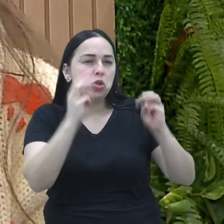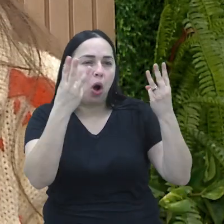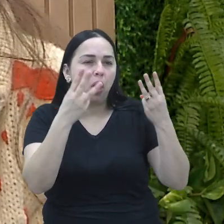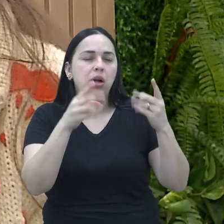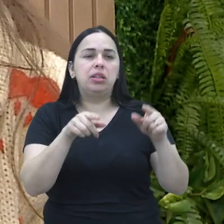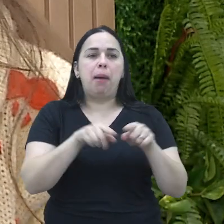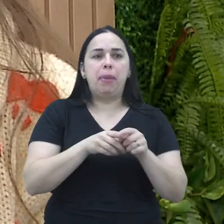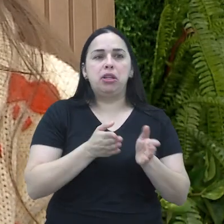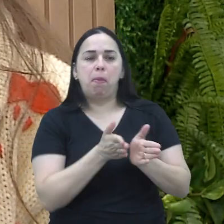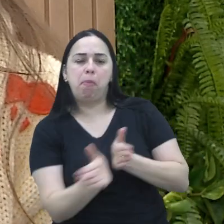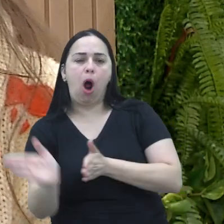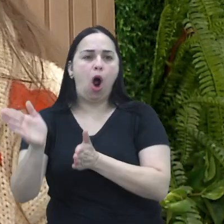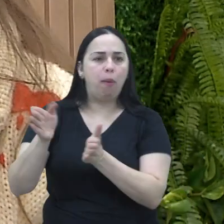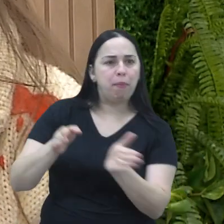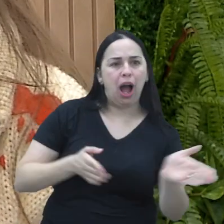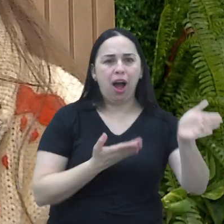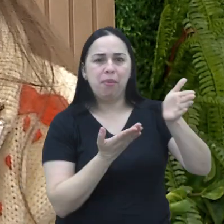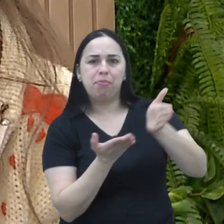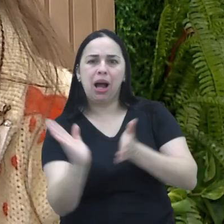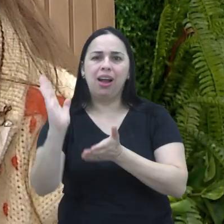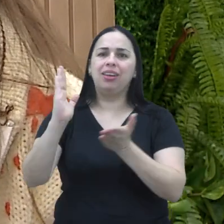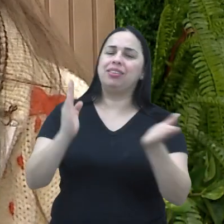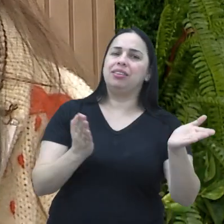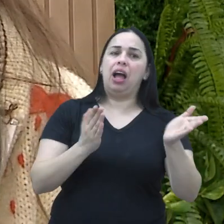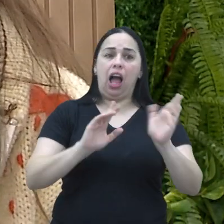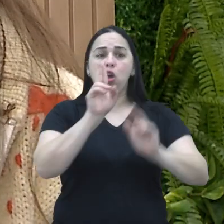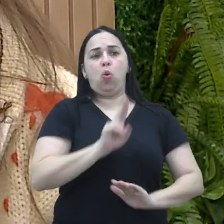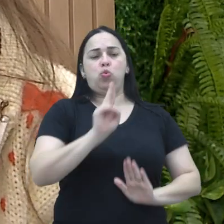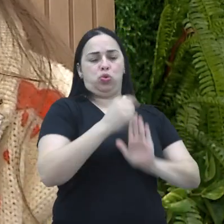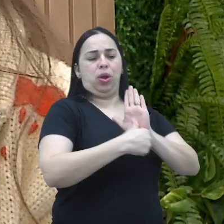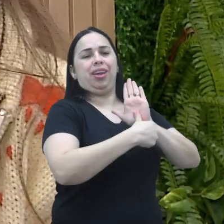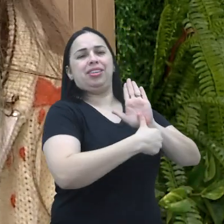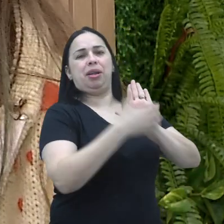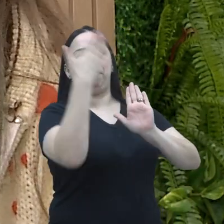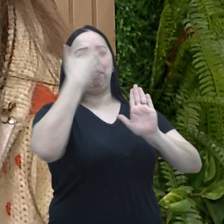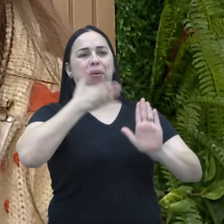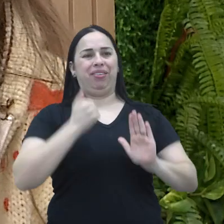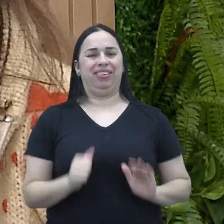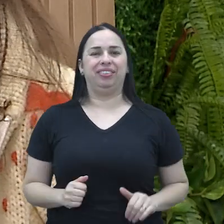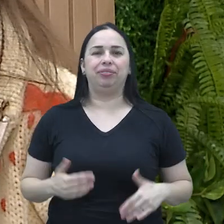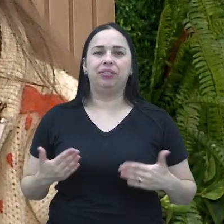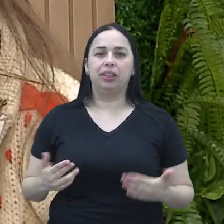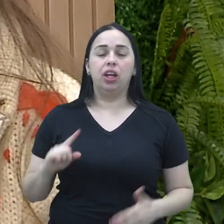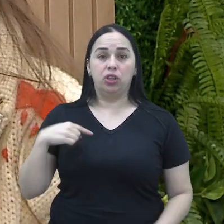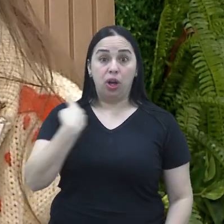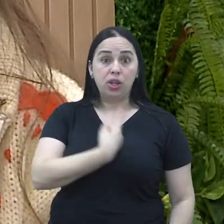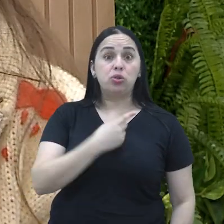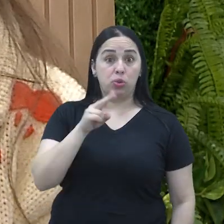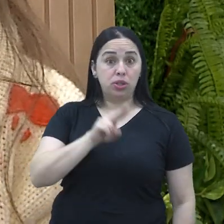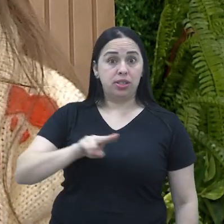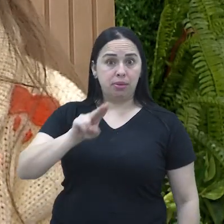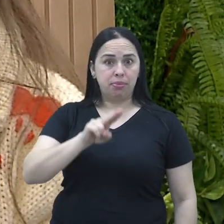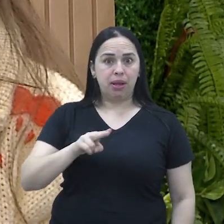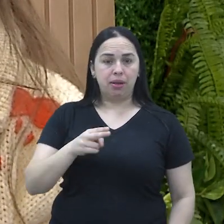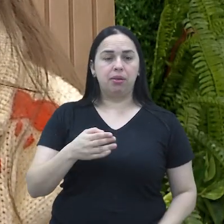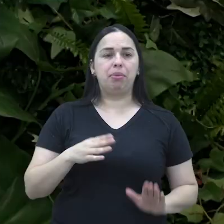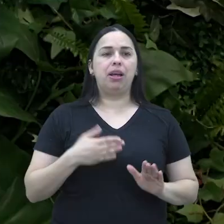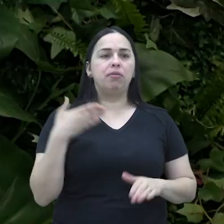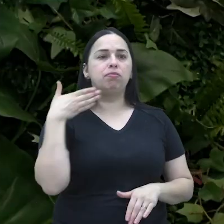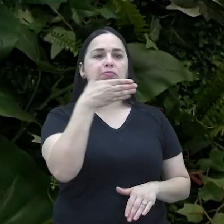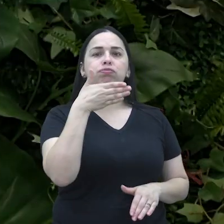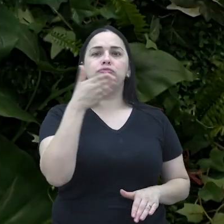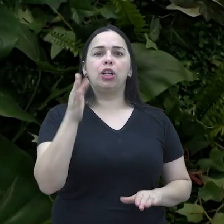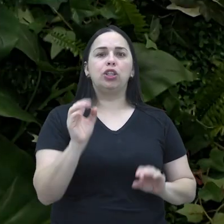Sesc, que eu gosto de ver show lá, eu já andei de patinho lá também na quadra, é para isso que eu uso.